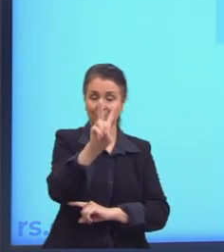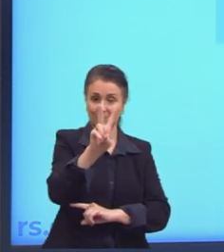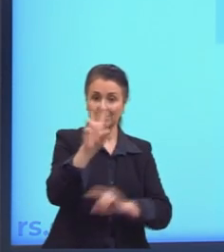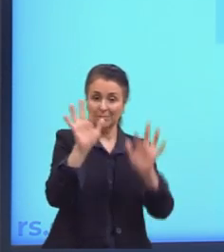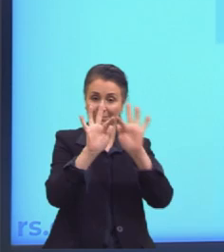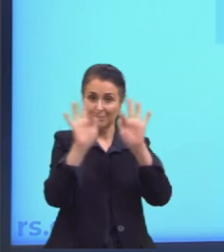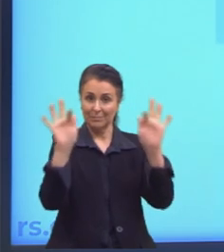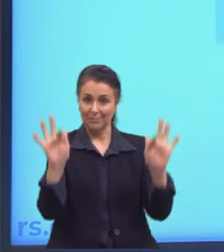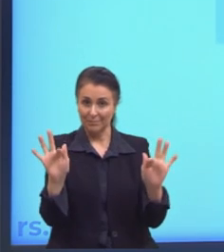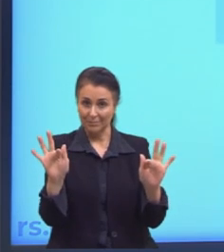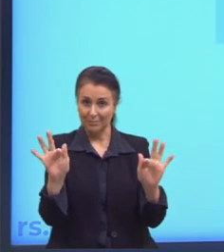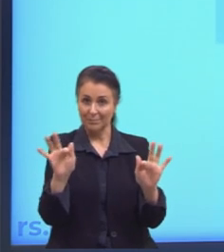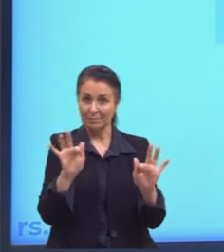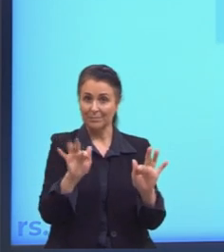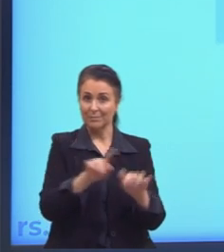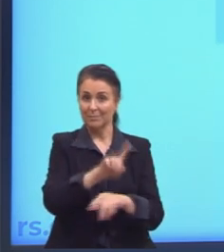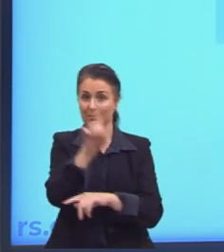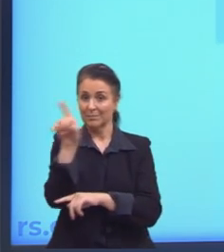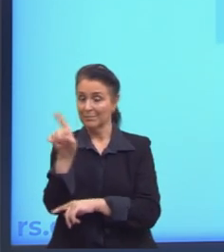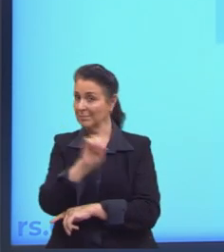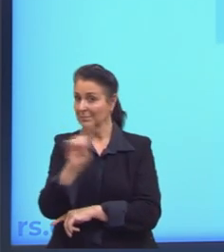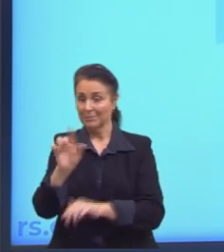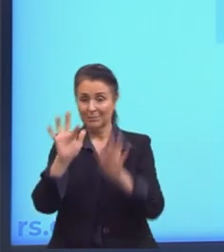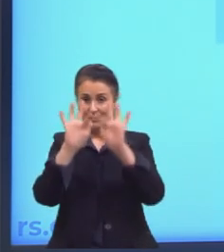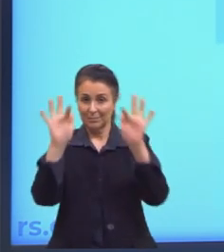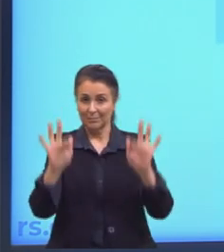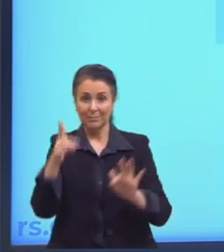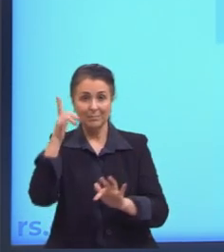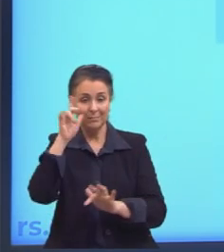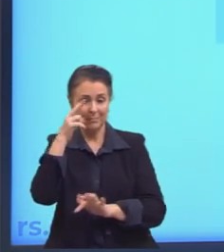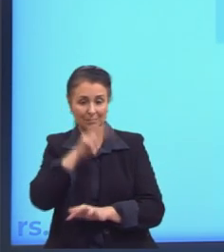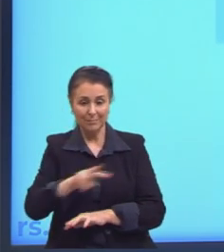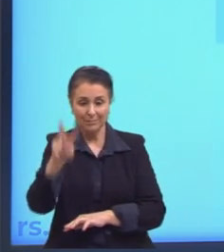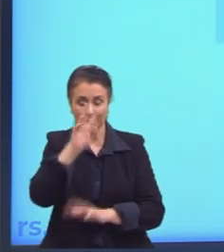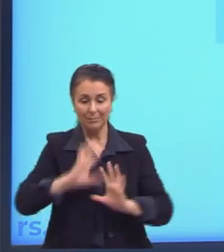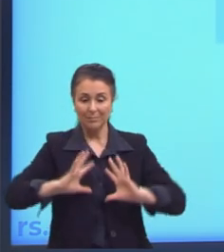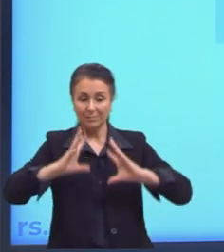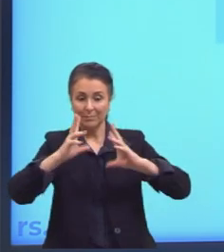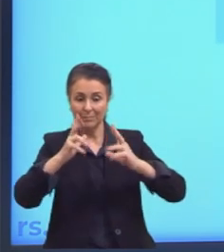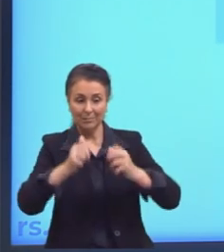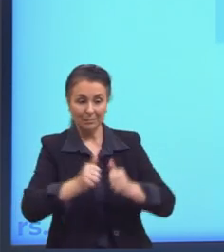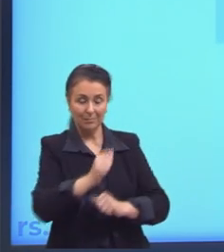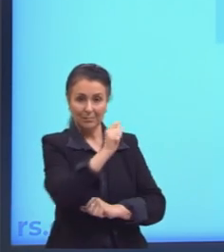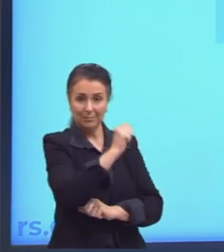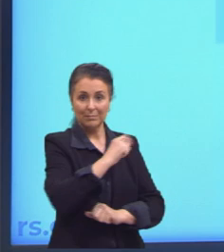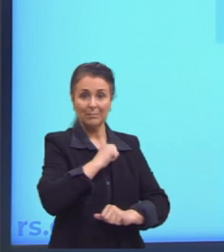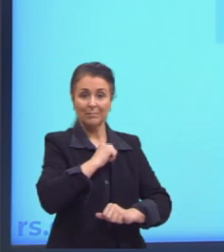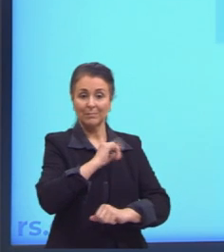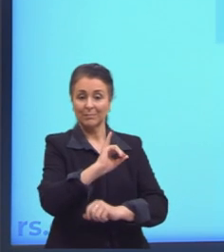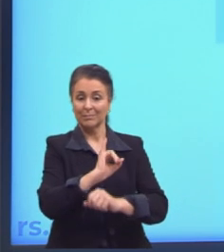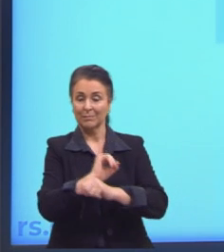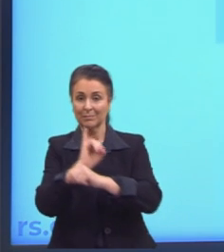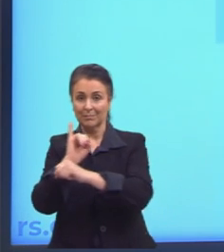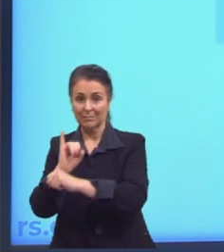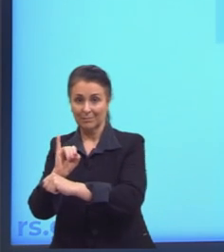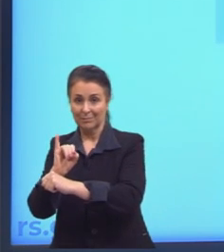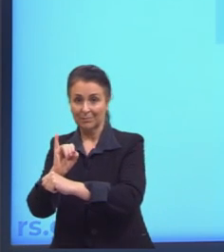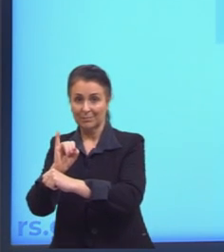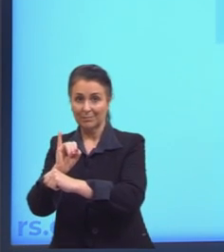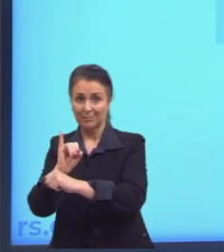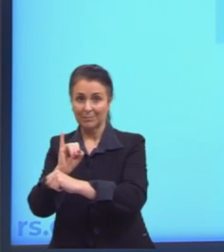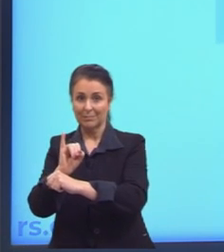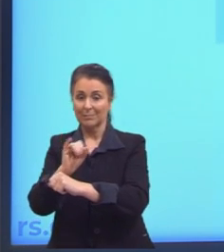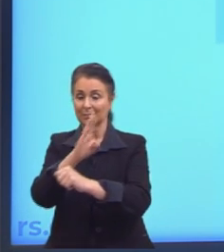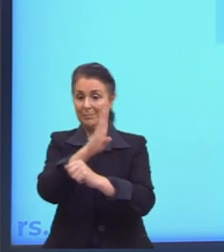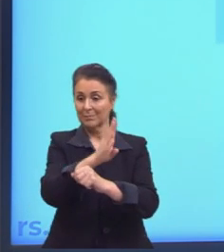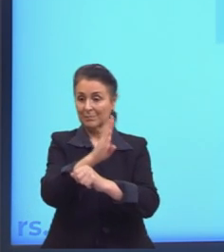e essa aqui não é função. aqui a gente consegue ver que todos os elementos de A têm imagem. Aqui também, todos os